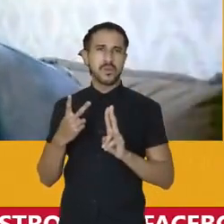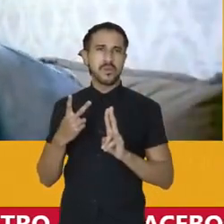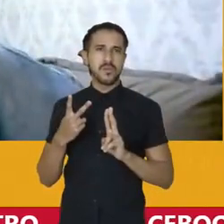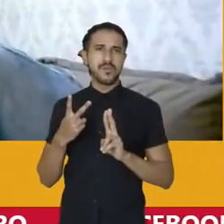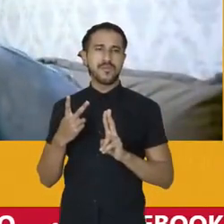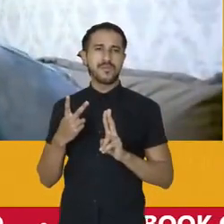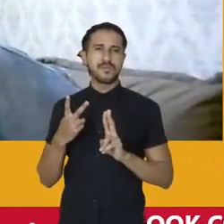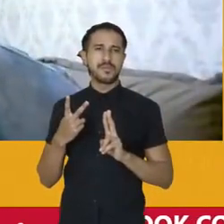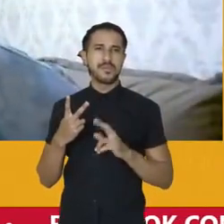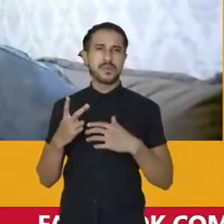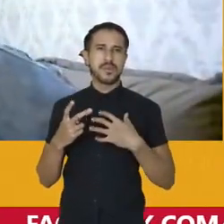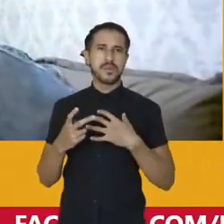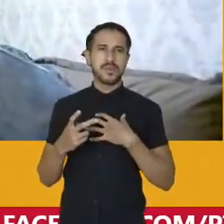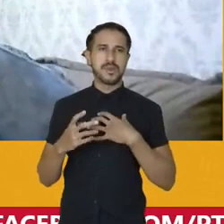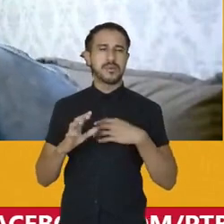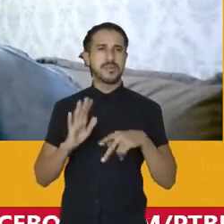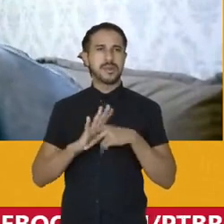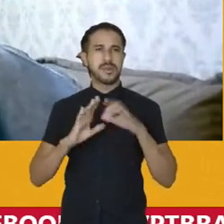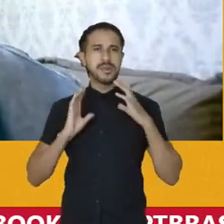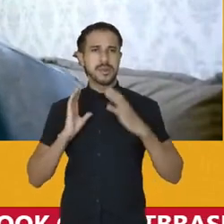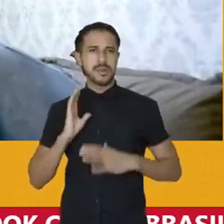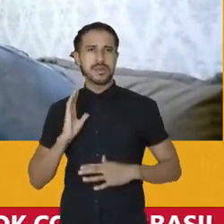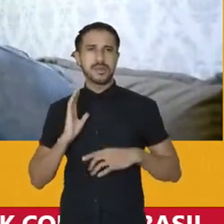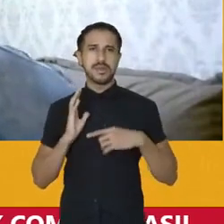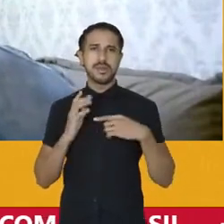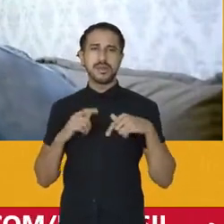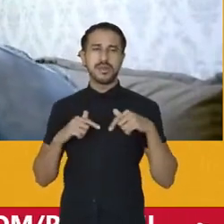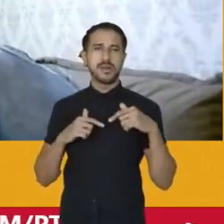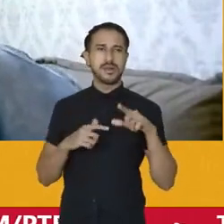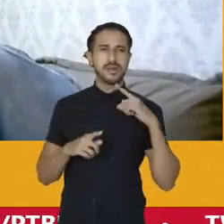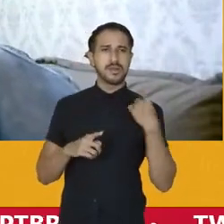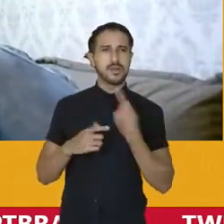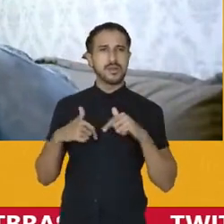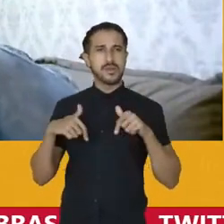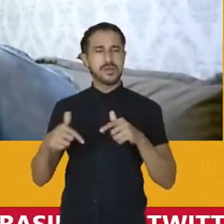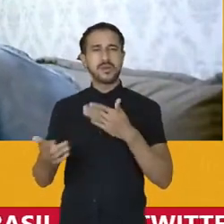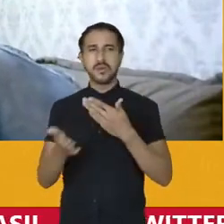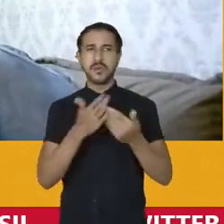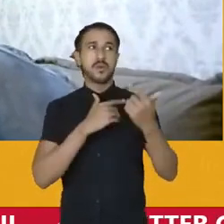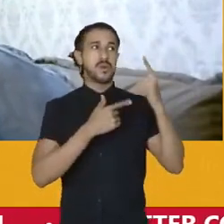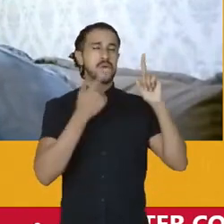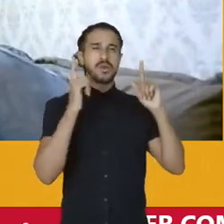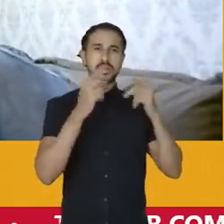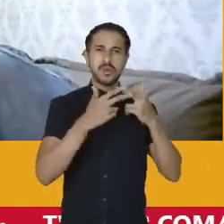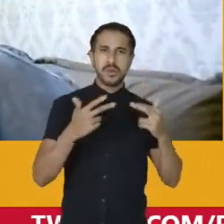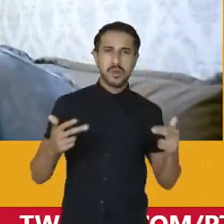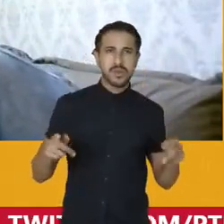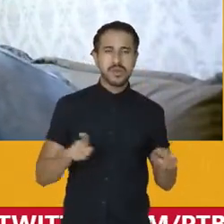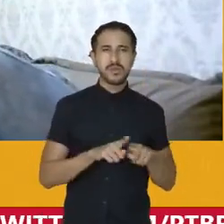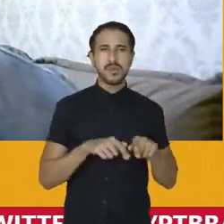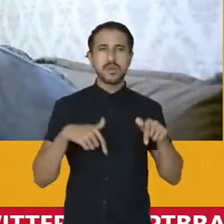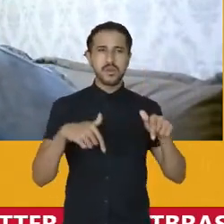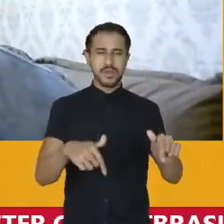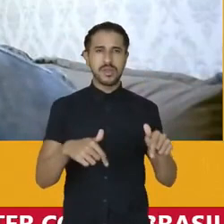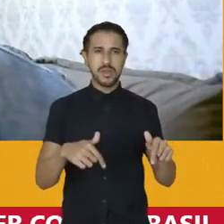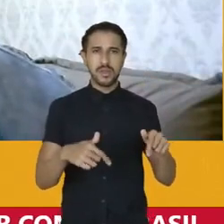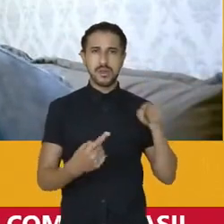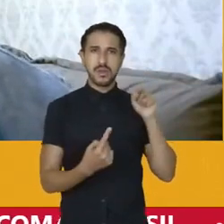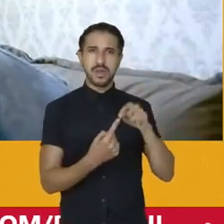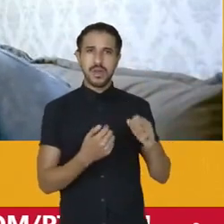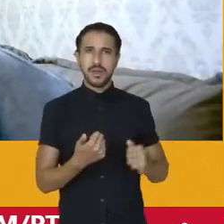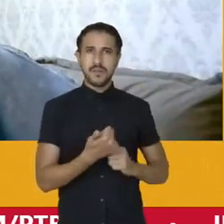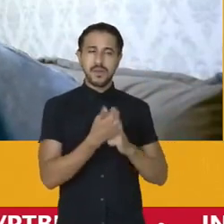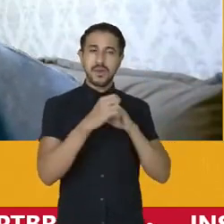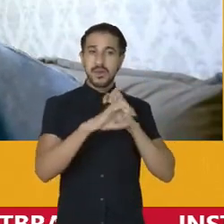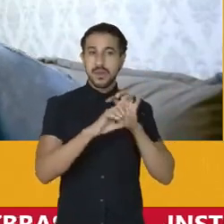meios da cidadania, antes de nós lutarmos por qualquer outro meio, até de lutarmos em favor